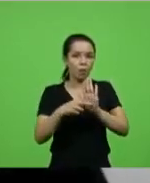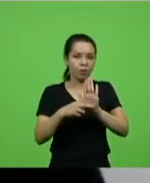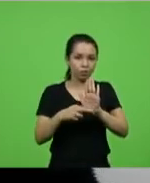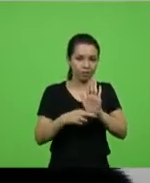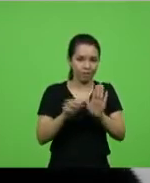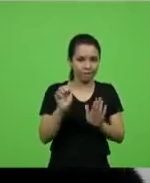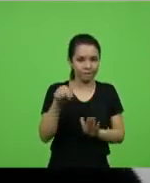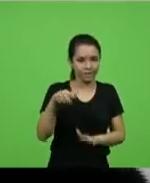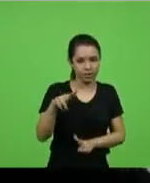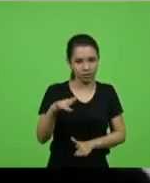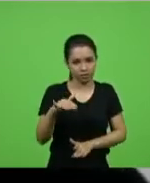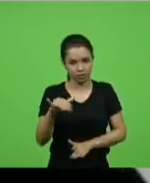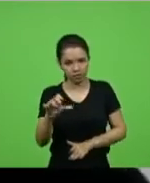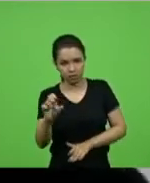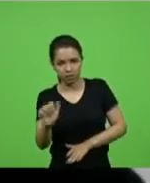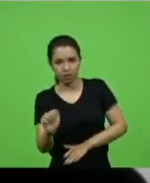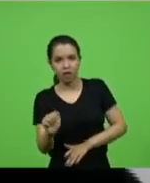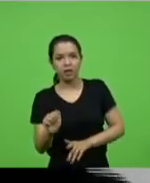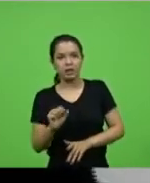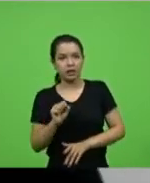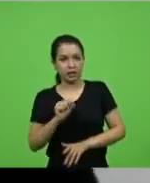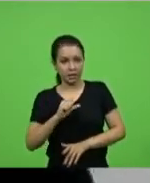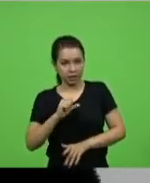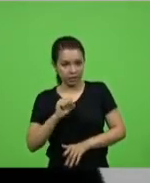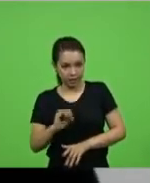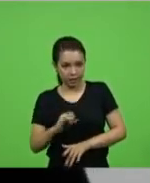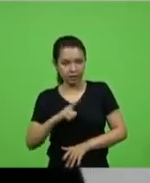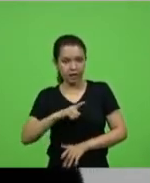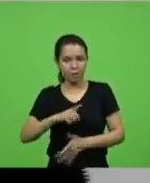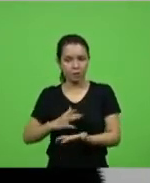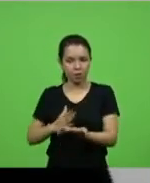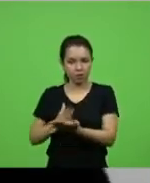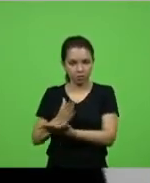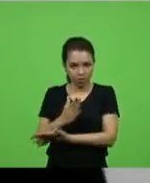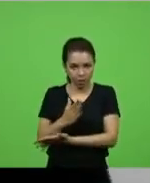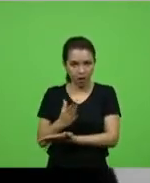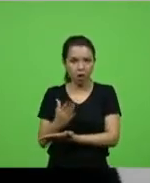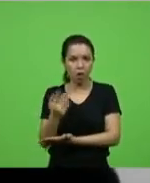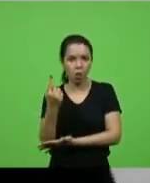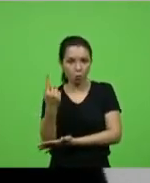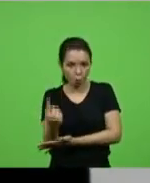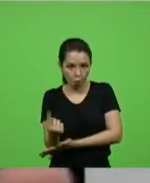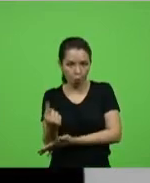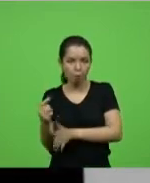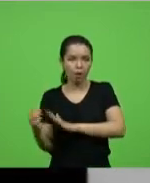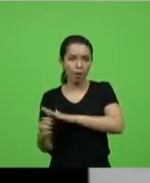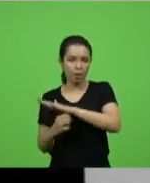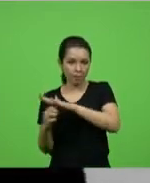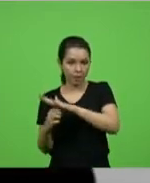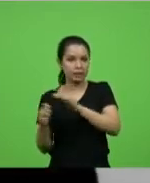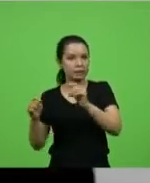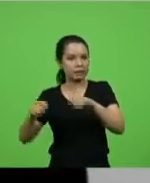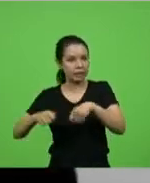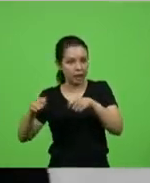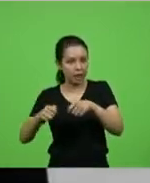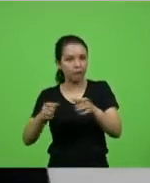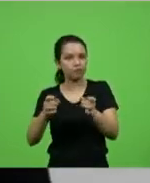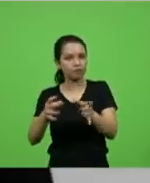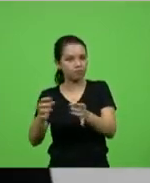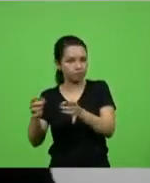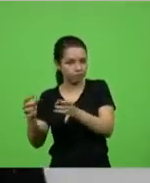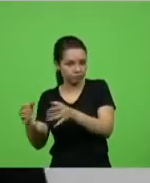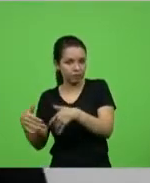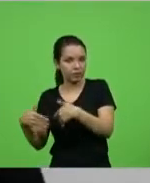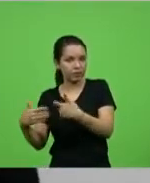havendo a trovação de um desses organismos internacionais, já é possível. Então, eu creio que essa retirada das moções,